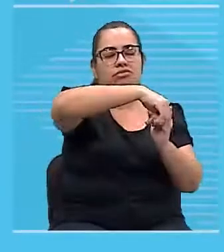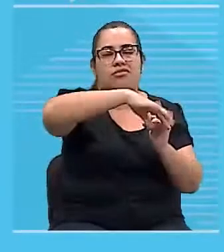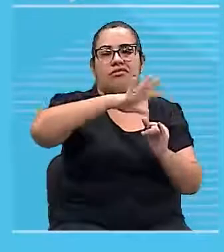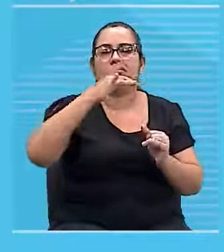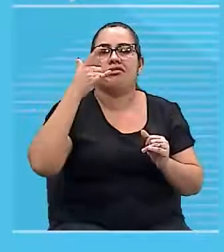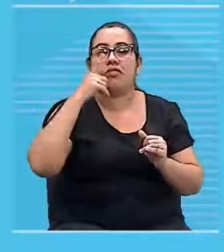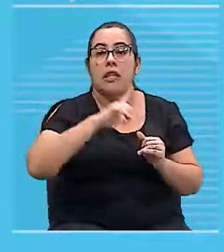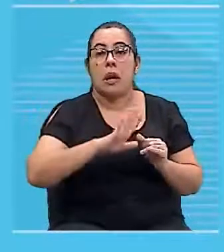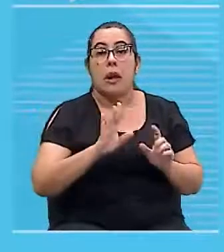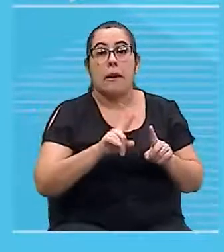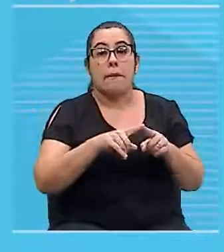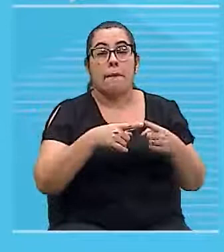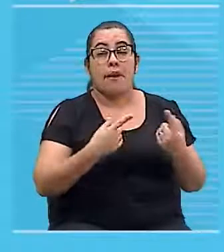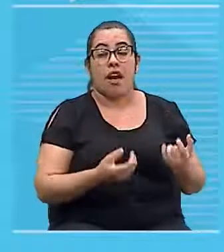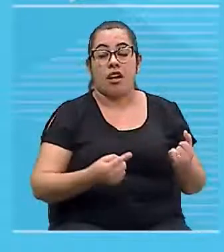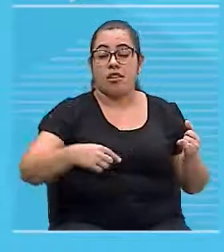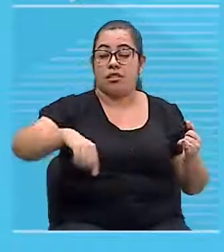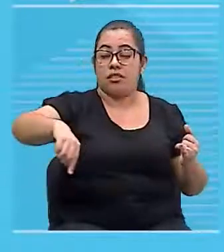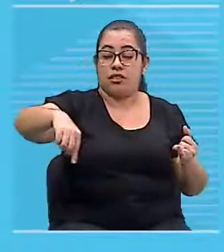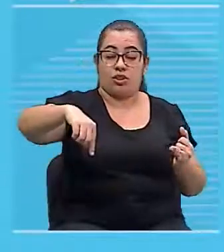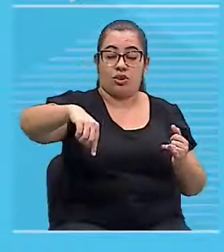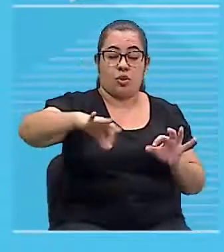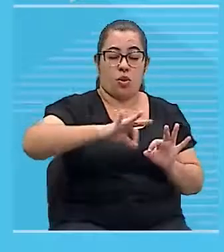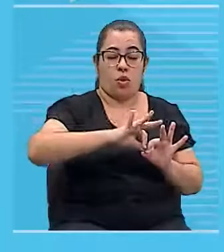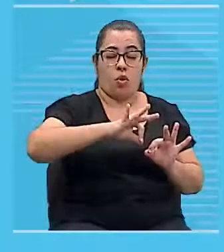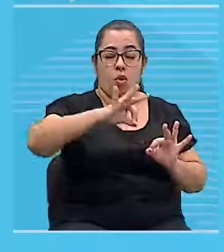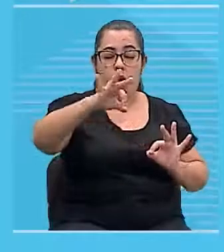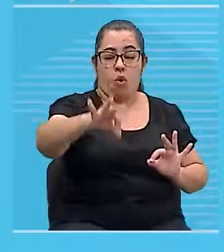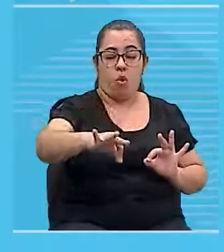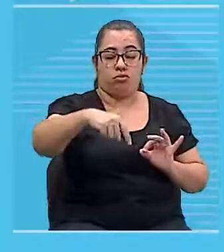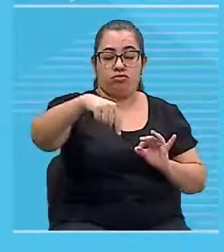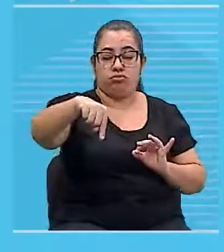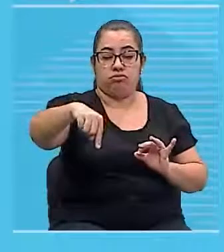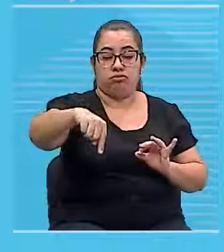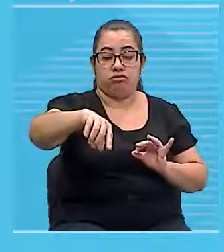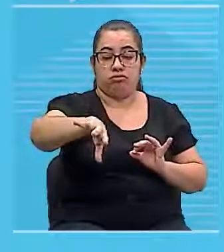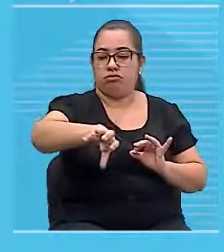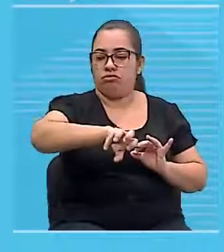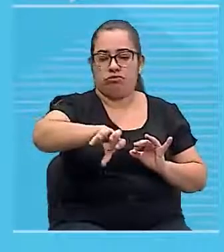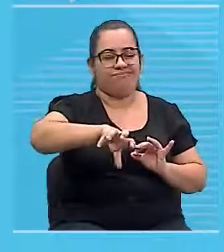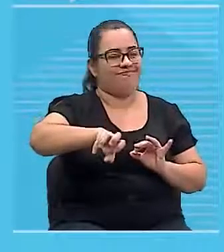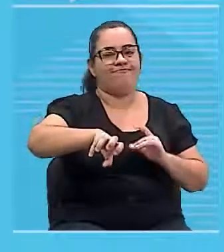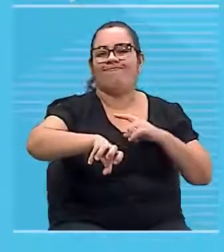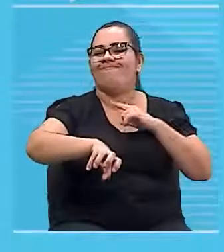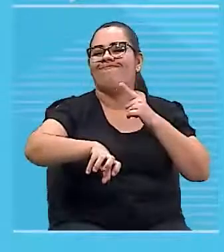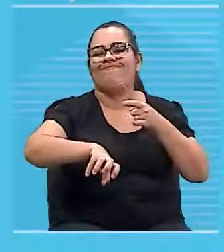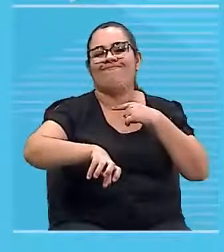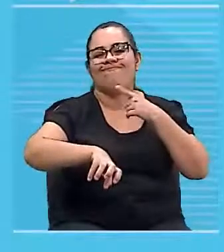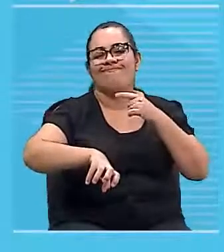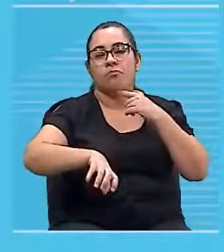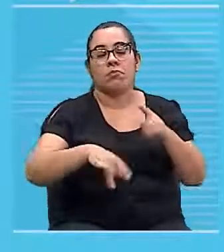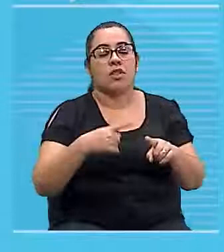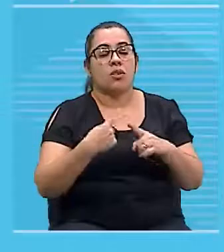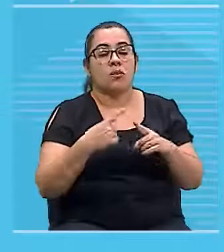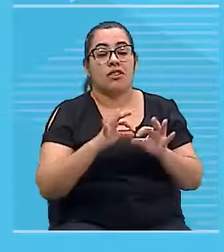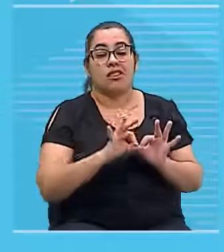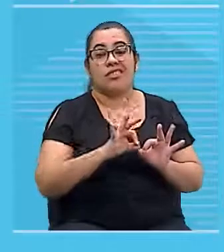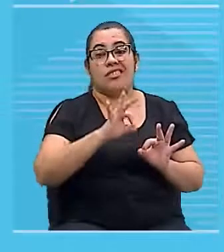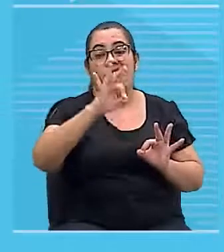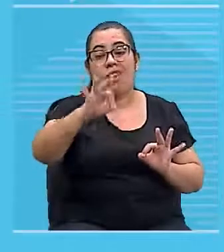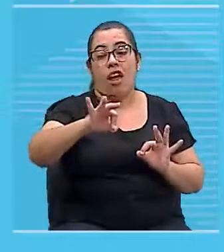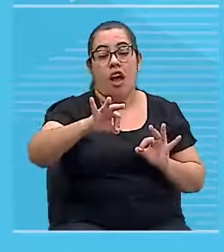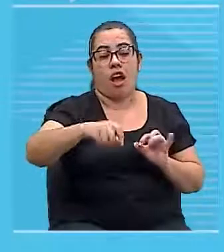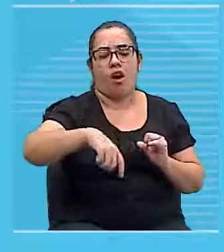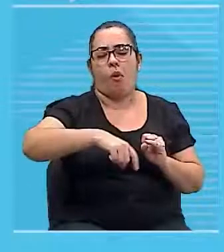vai ter uma dificuldade maior de atração, porque, quanto maior a distância,